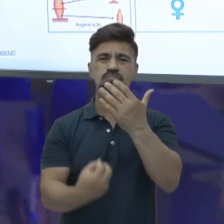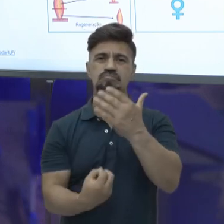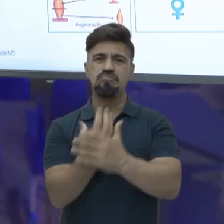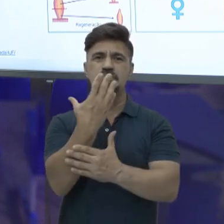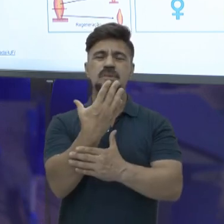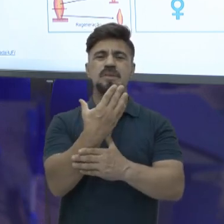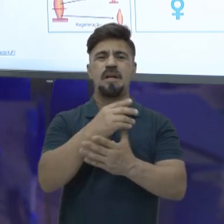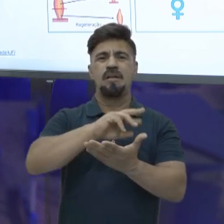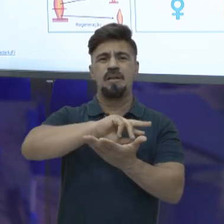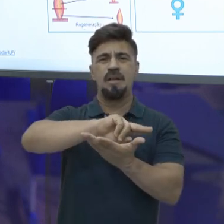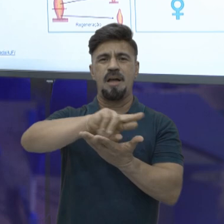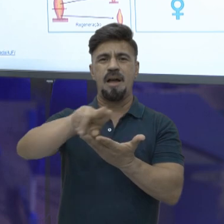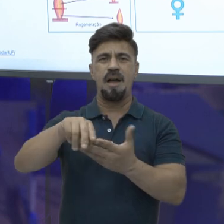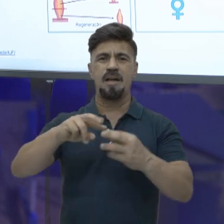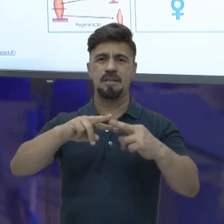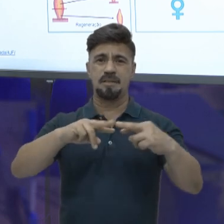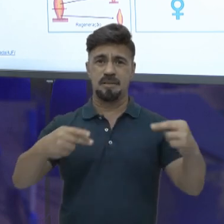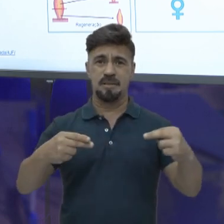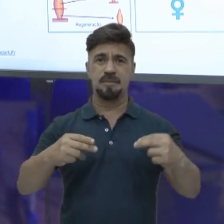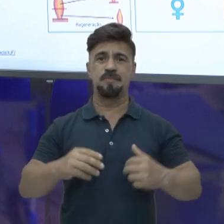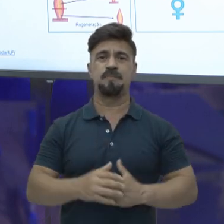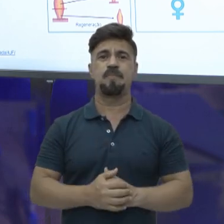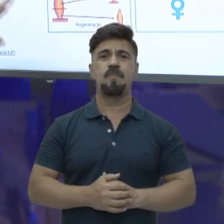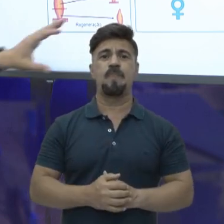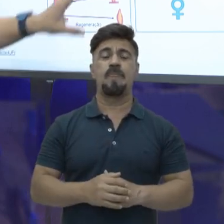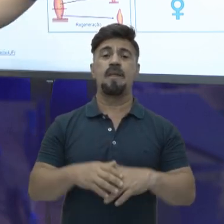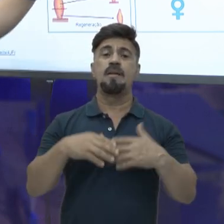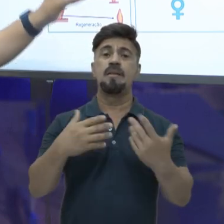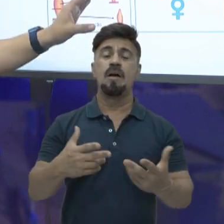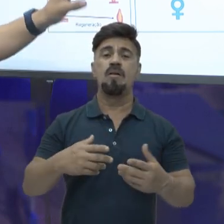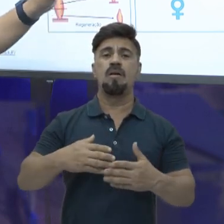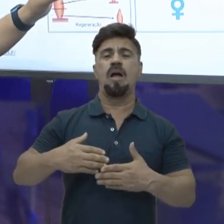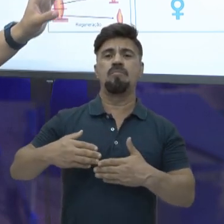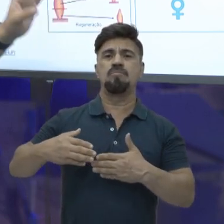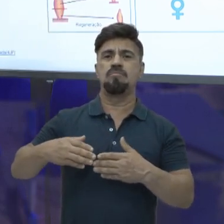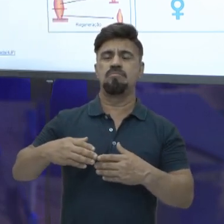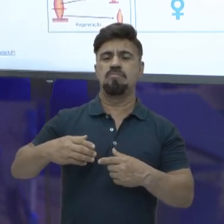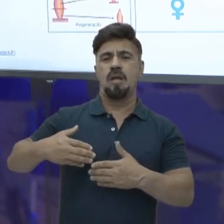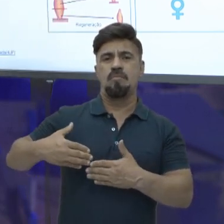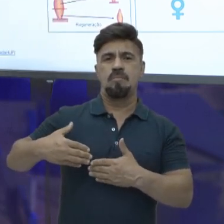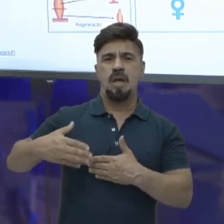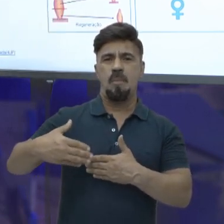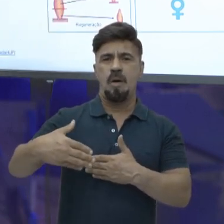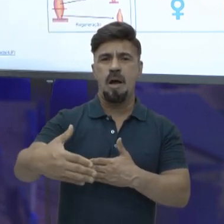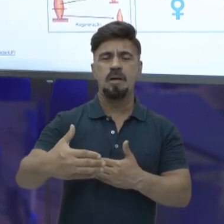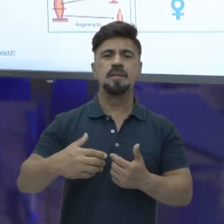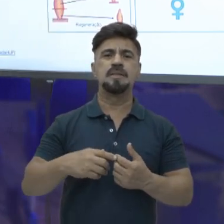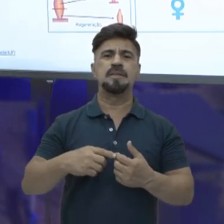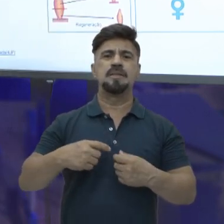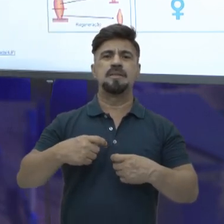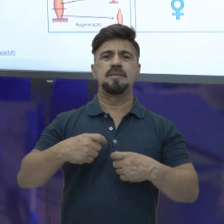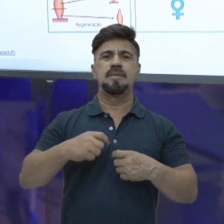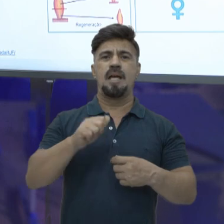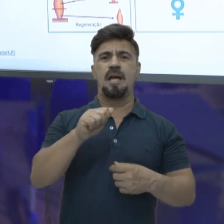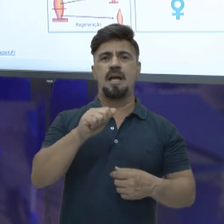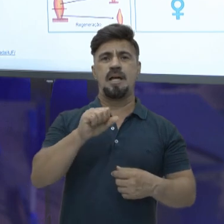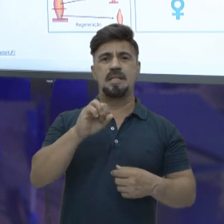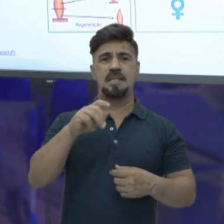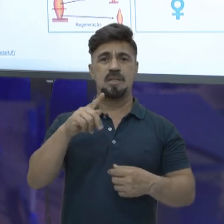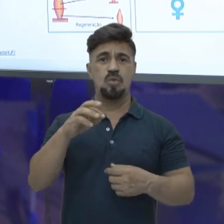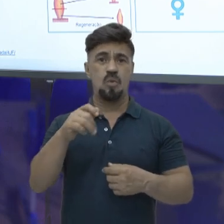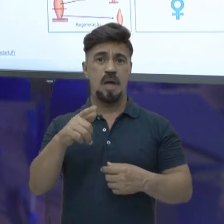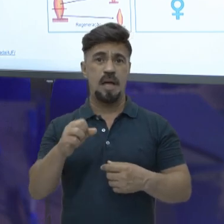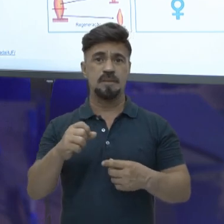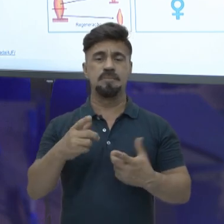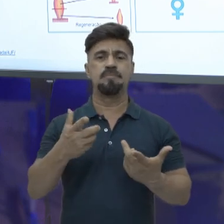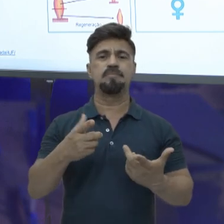variabilidade genética, certo? Então quando eu tenho a reprodução sexuada eu tenho dois seres originando um novo,